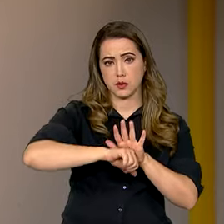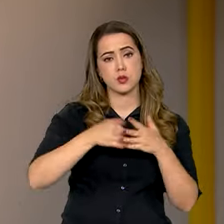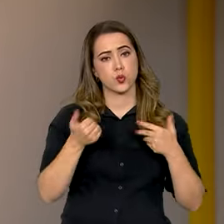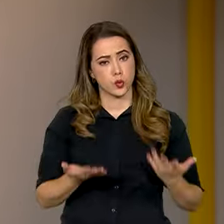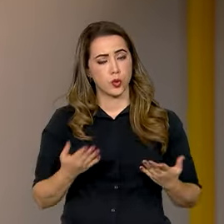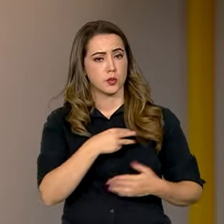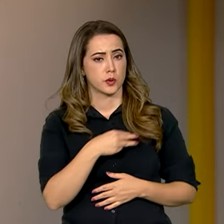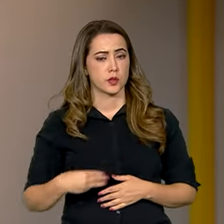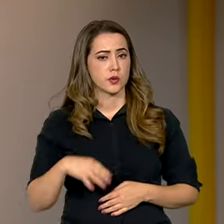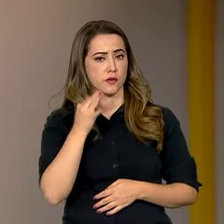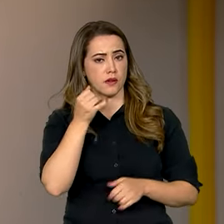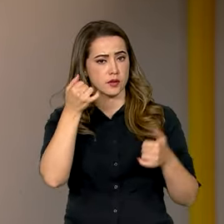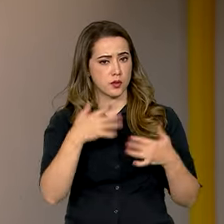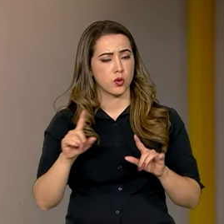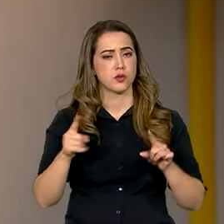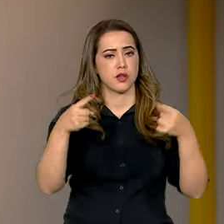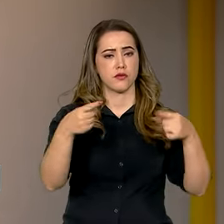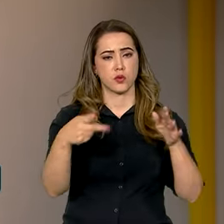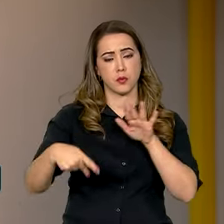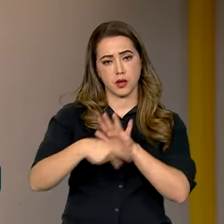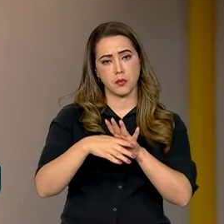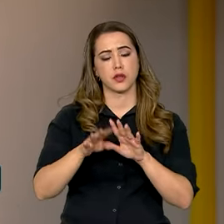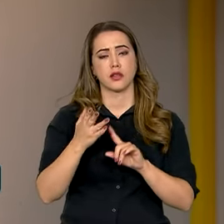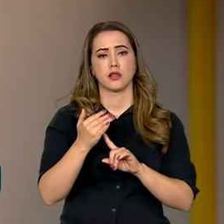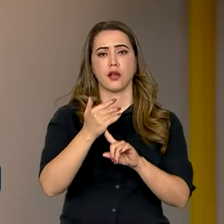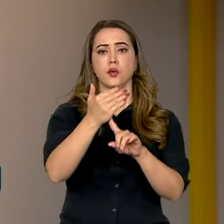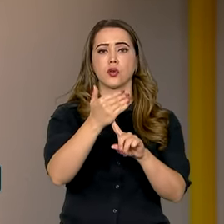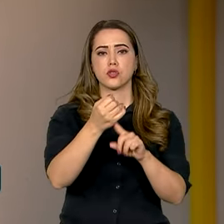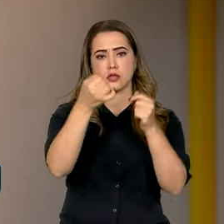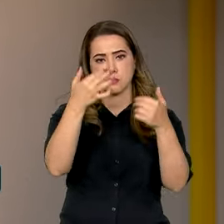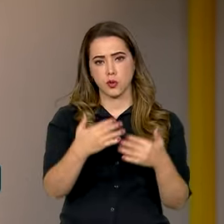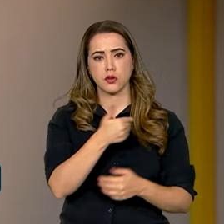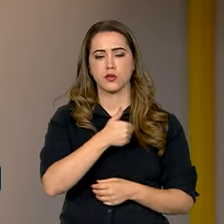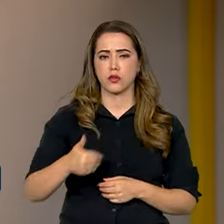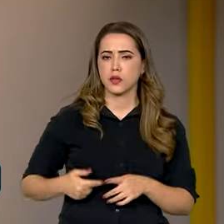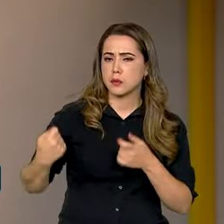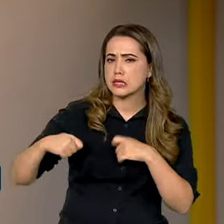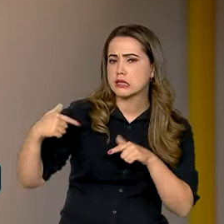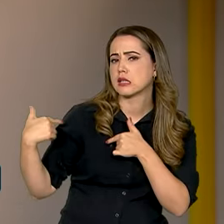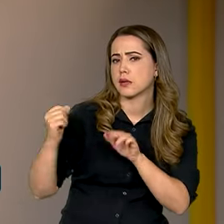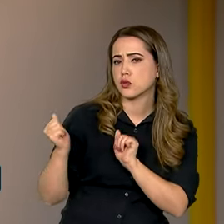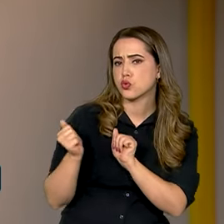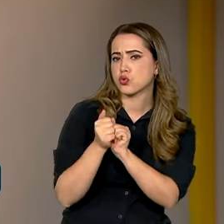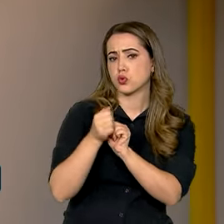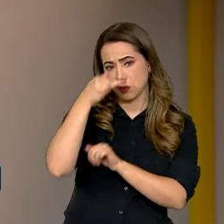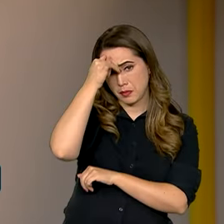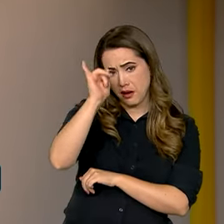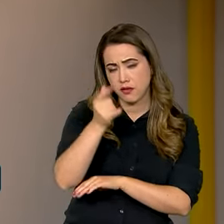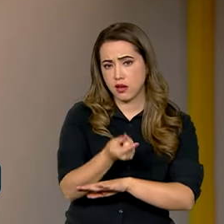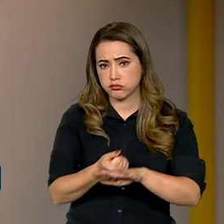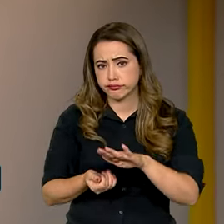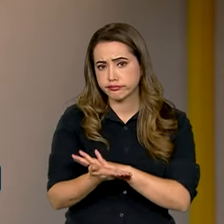ministro destacou os desafios impostos pela tecnologia e diz que os governos precisam trabalhar juntos para combater a